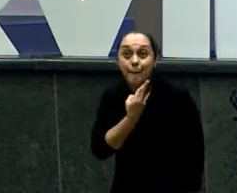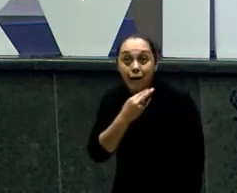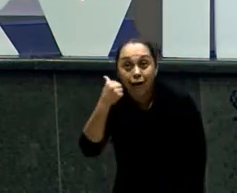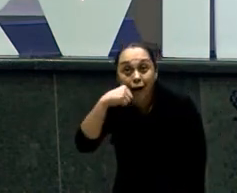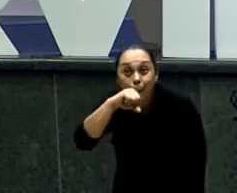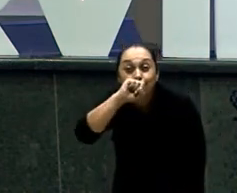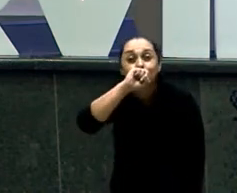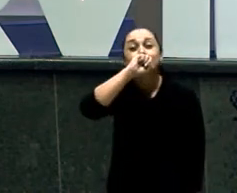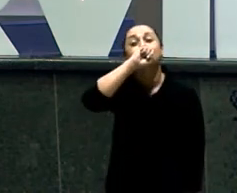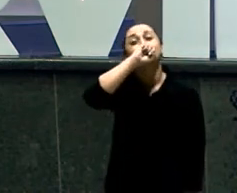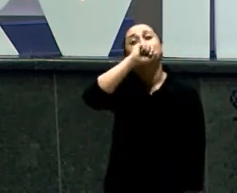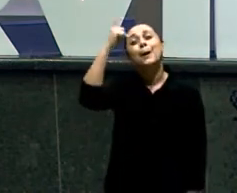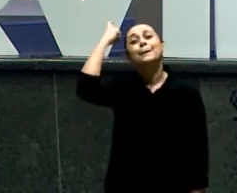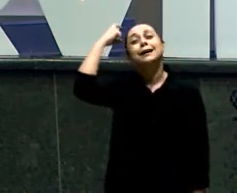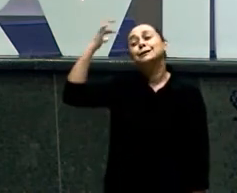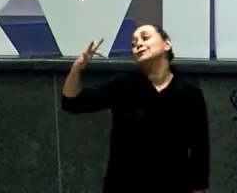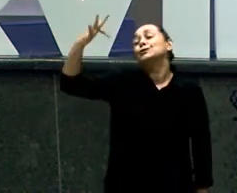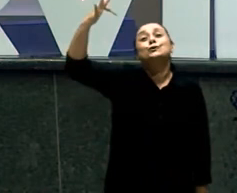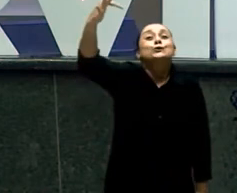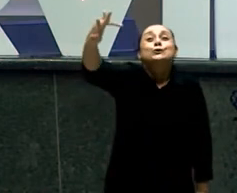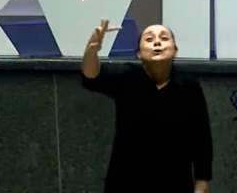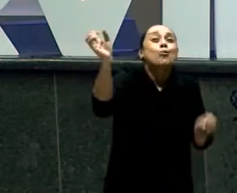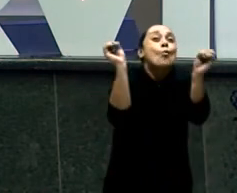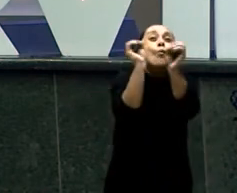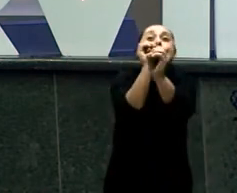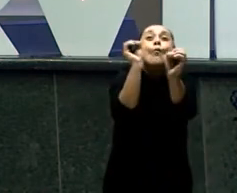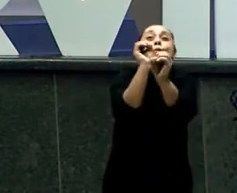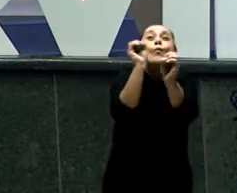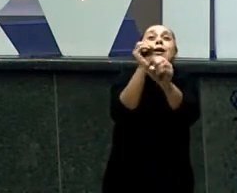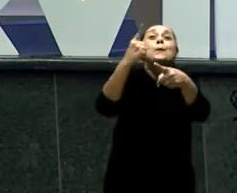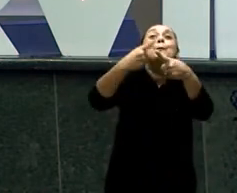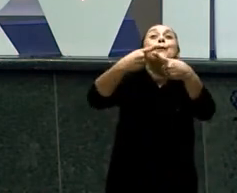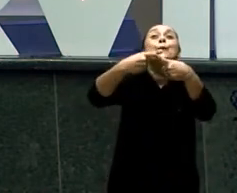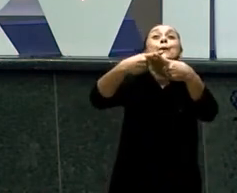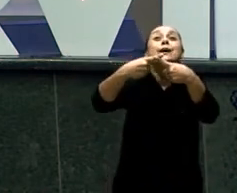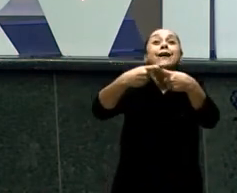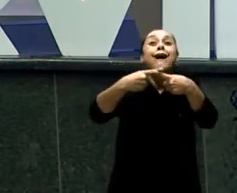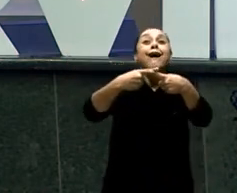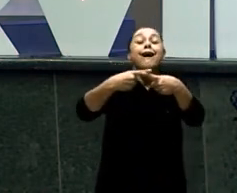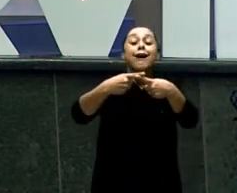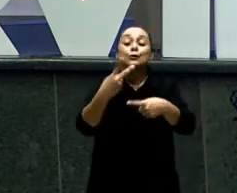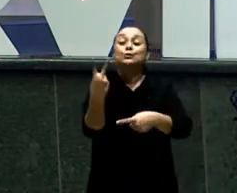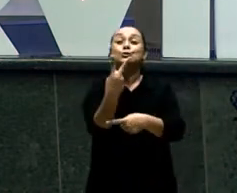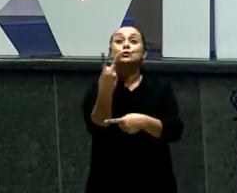família Mas eles não estão Criando dois filhos Eles estão criando duas Duas